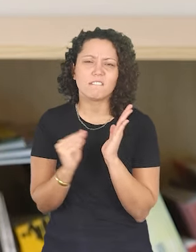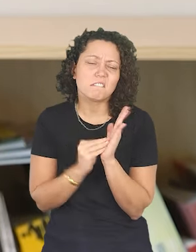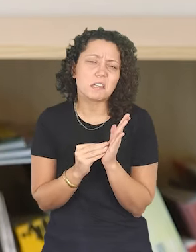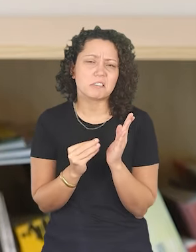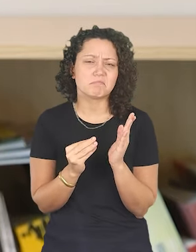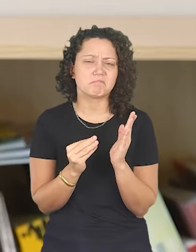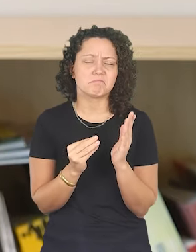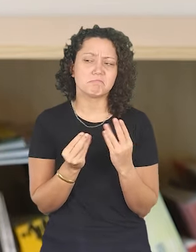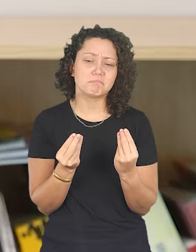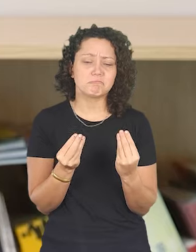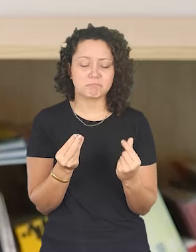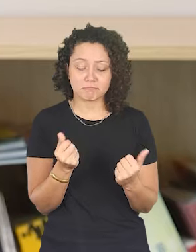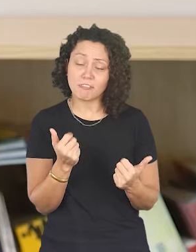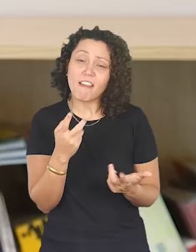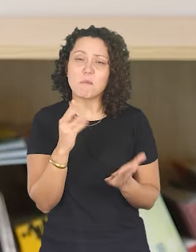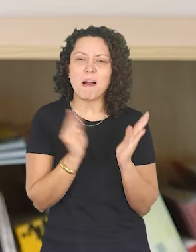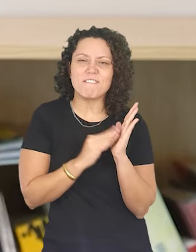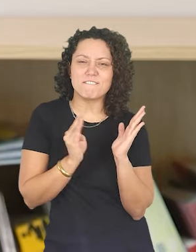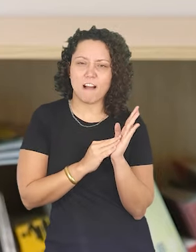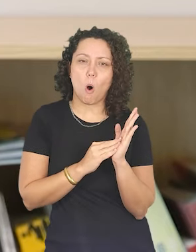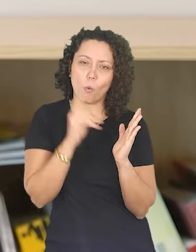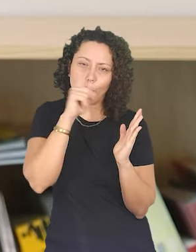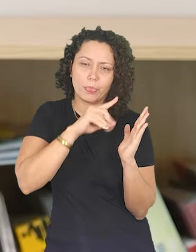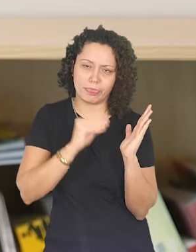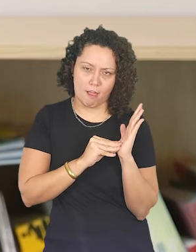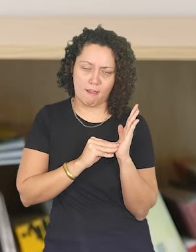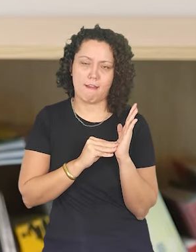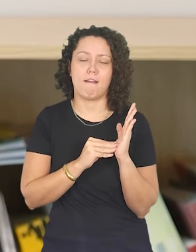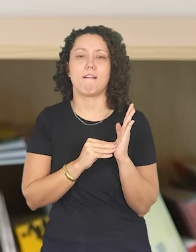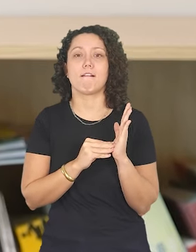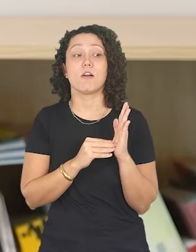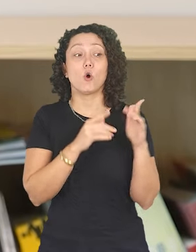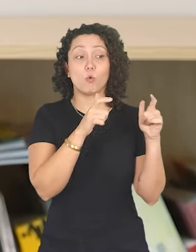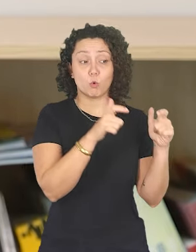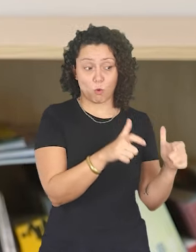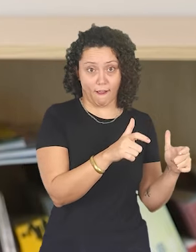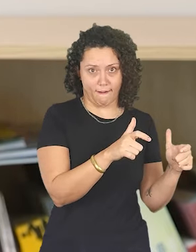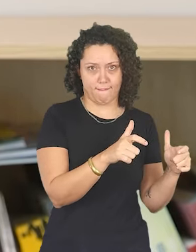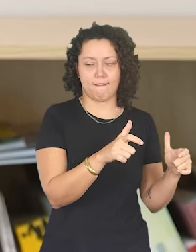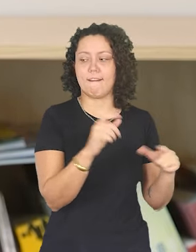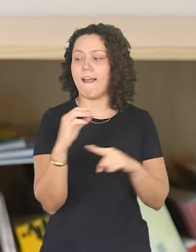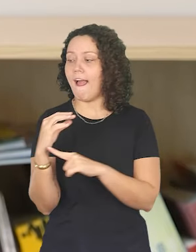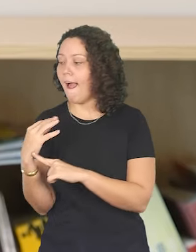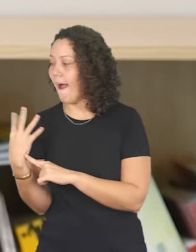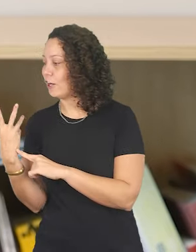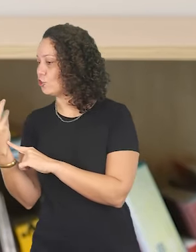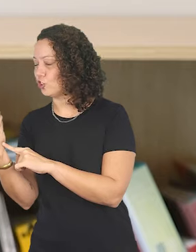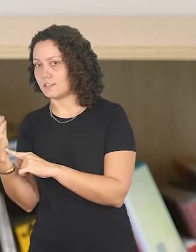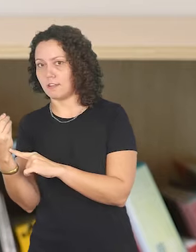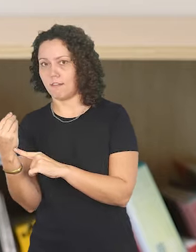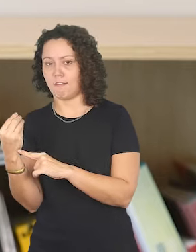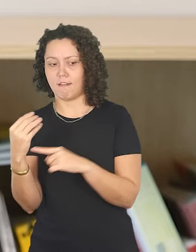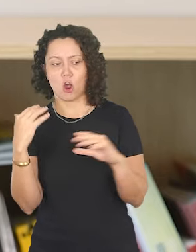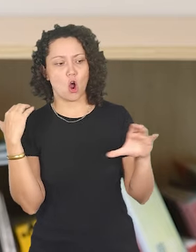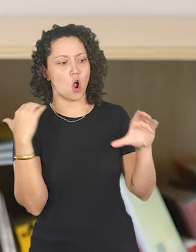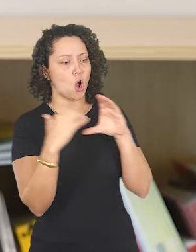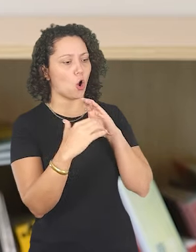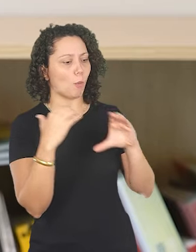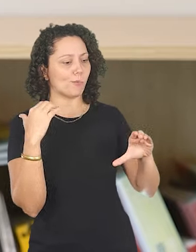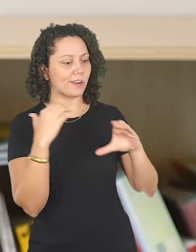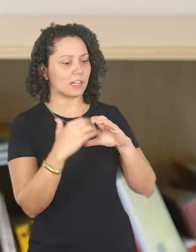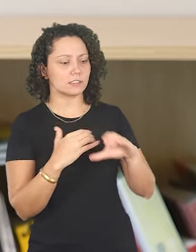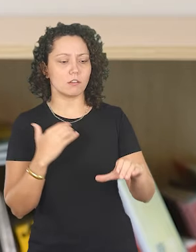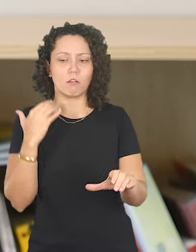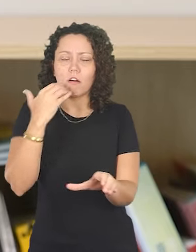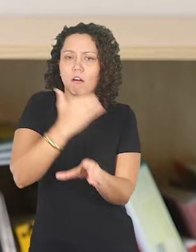buraco entre esses lugares e os artistas. Uma questão de comunicação,